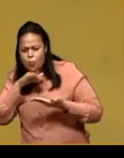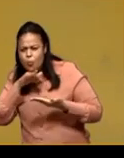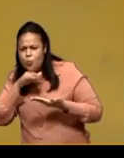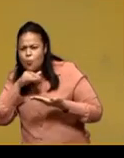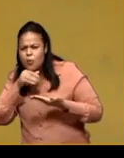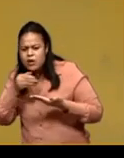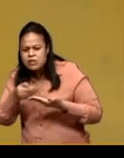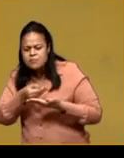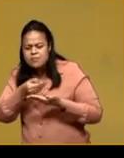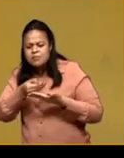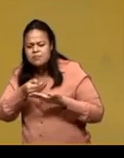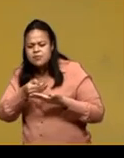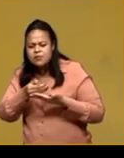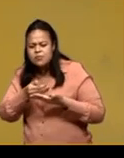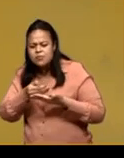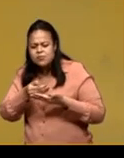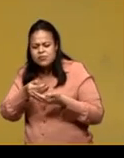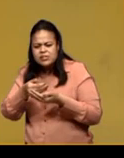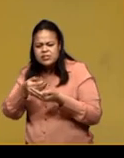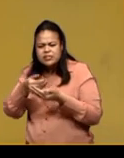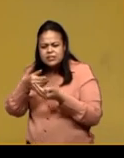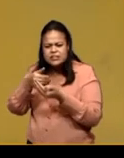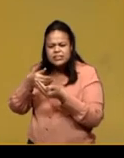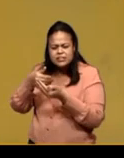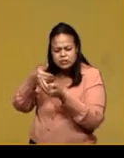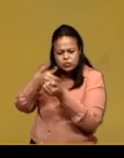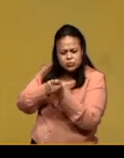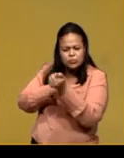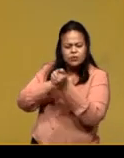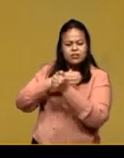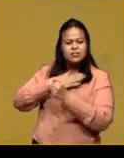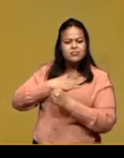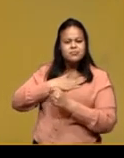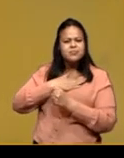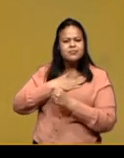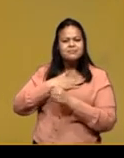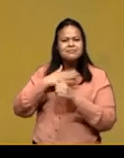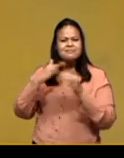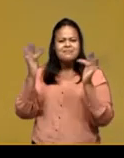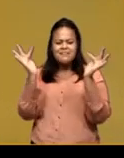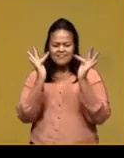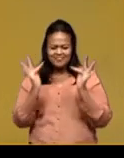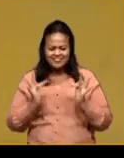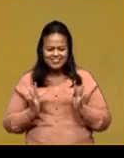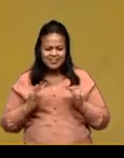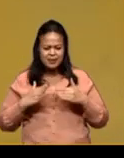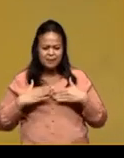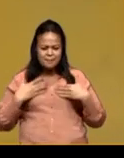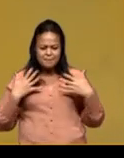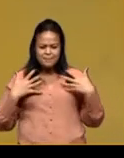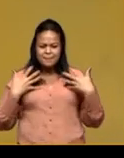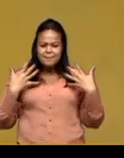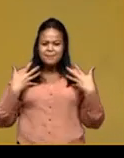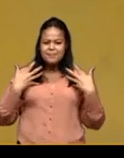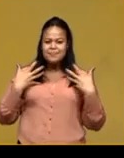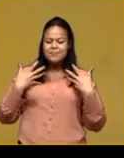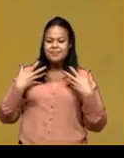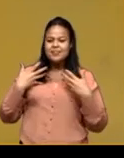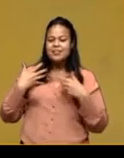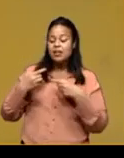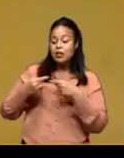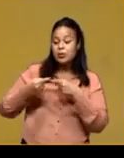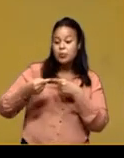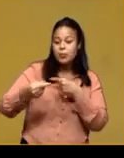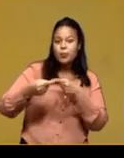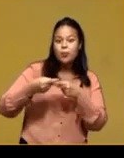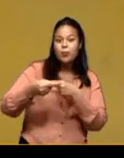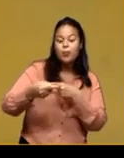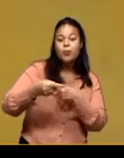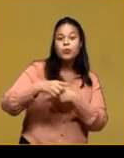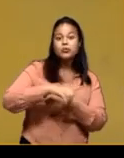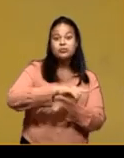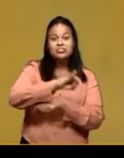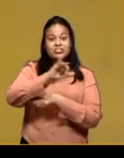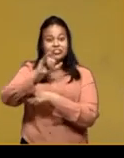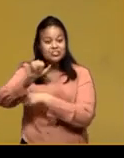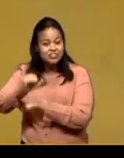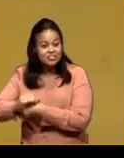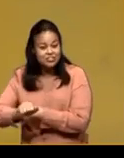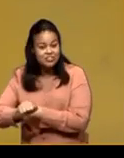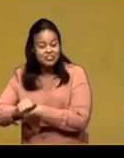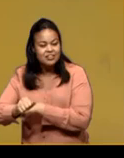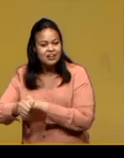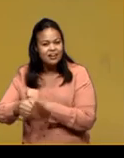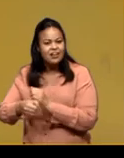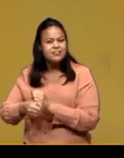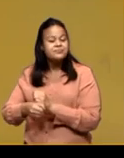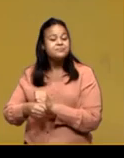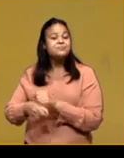escondê-la de mim. A mesma alegria silenciosa que eu tivera nos dias anteriores. Porque, no fundo,